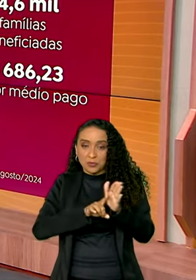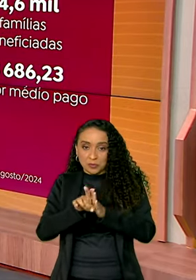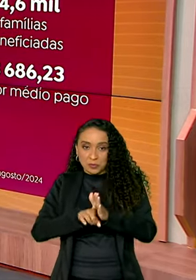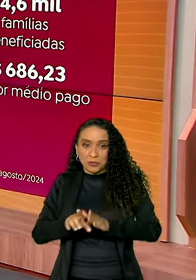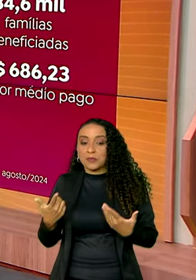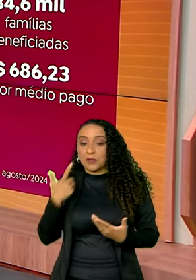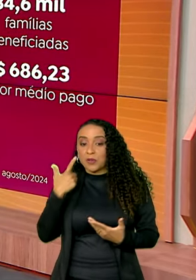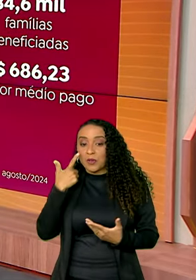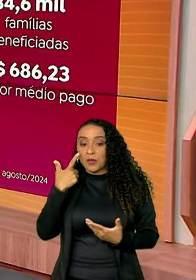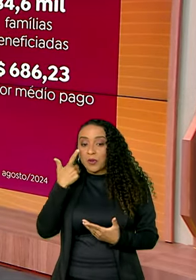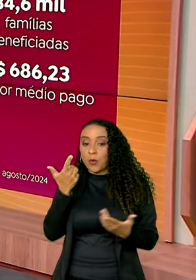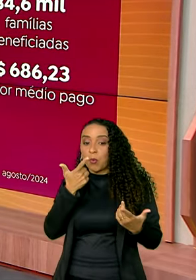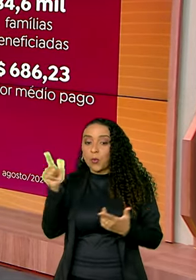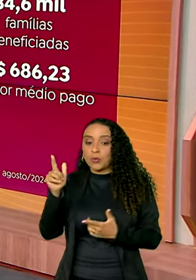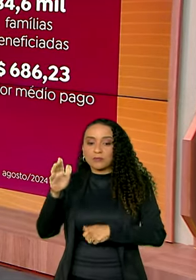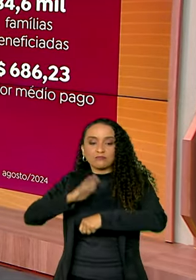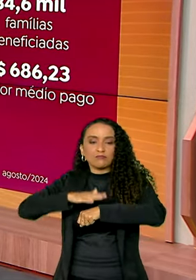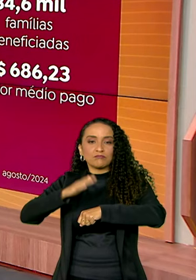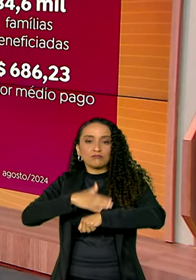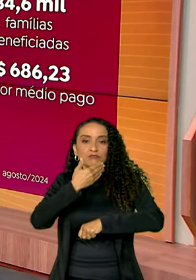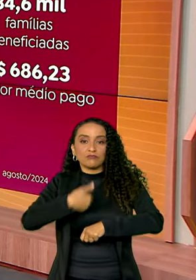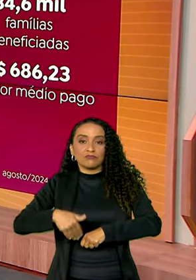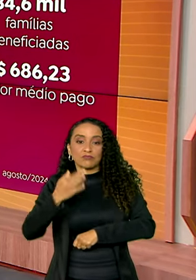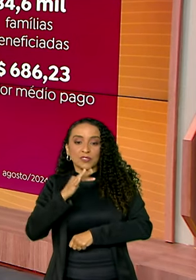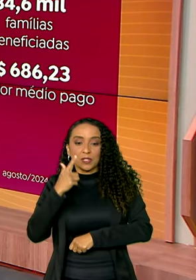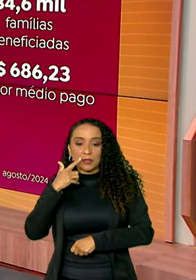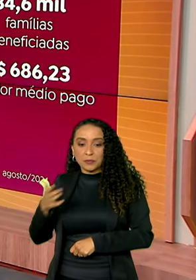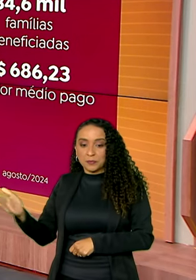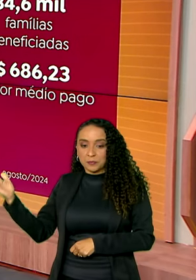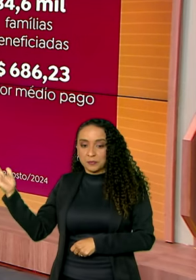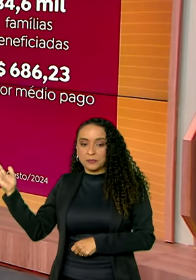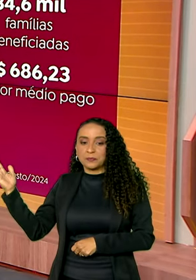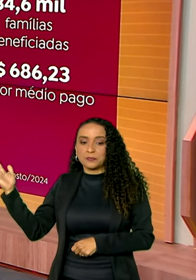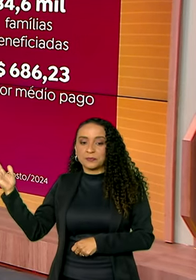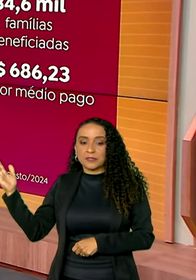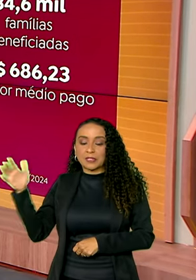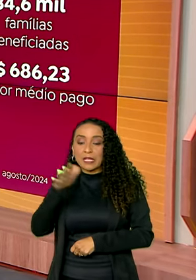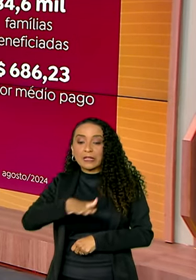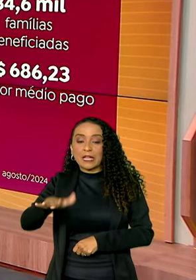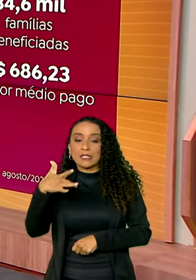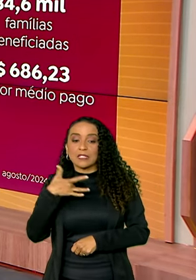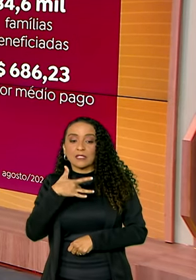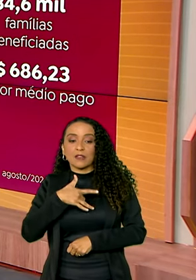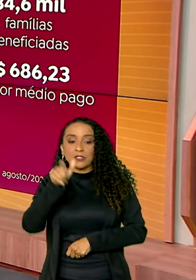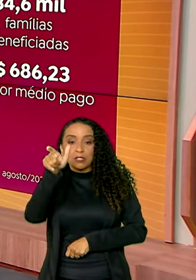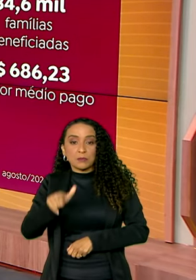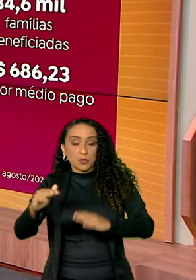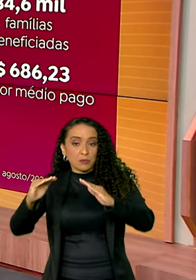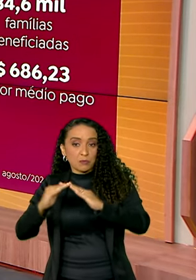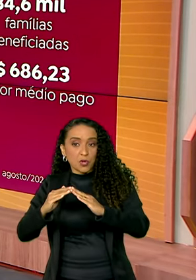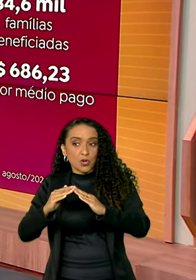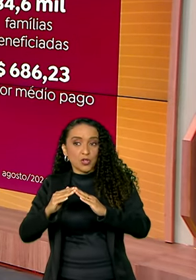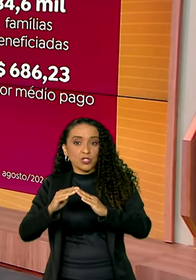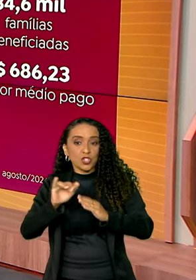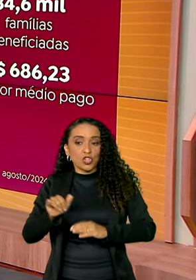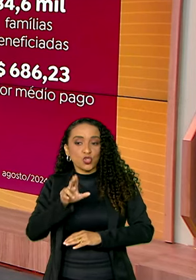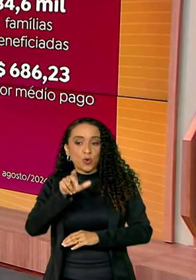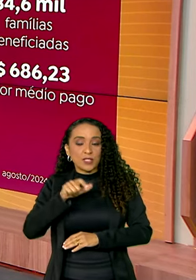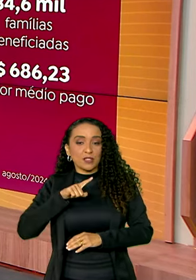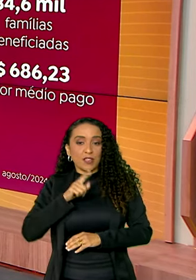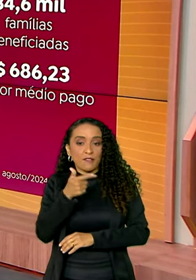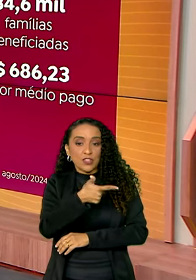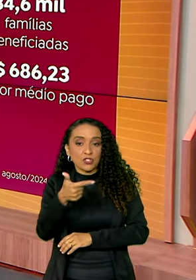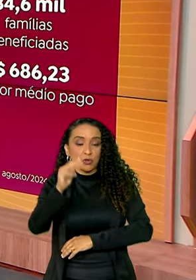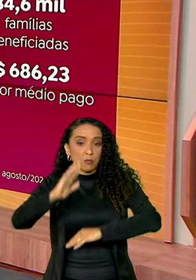IBGE. Agora, uma das ações federais, a gente vê que na saúde, os moradores de Juazeiro contam com 22